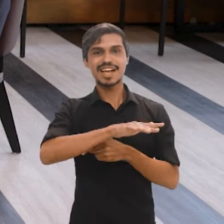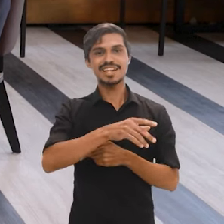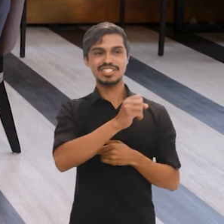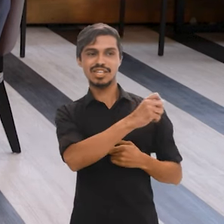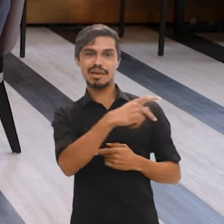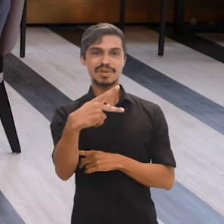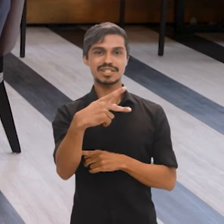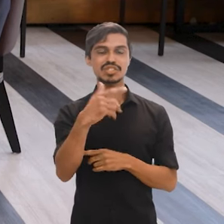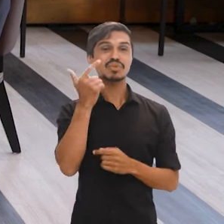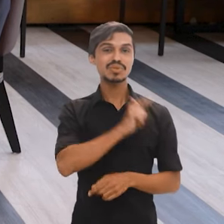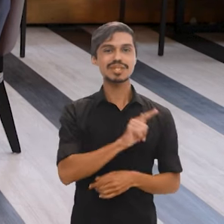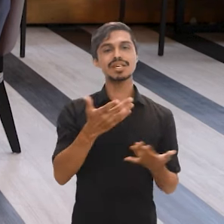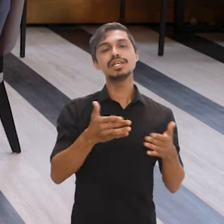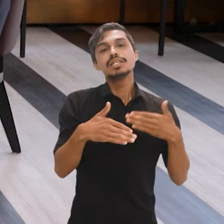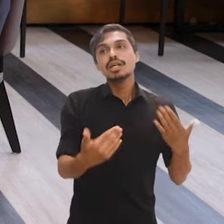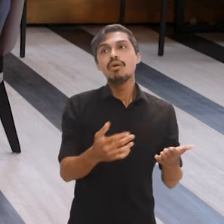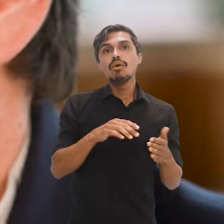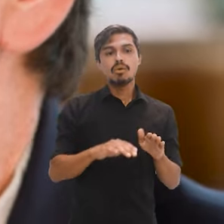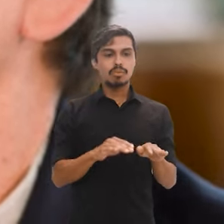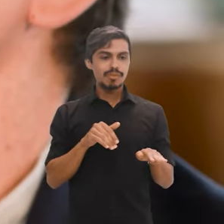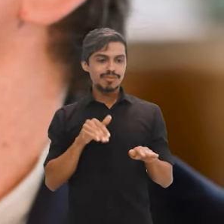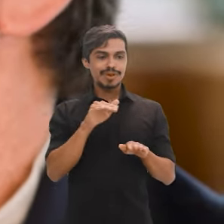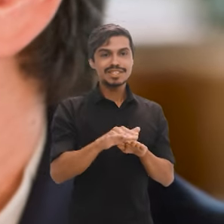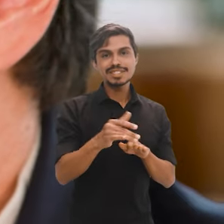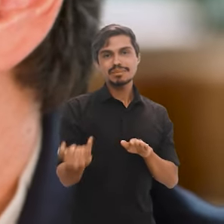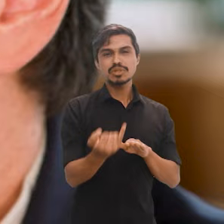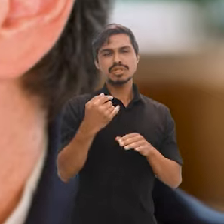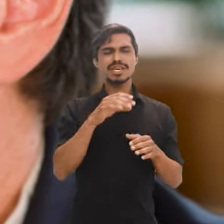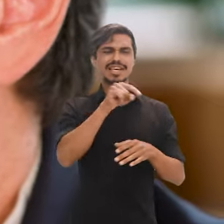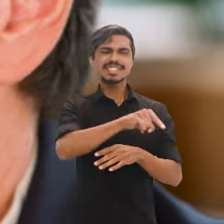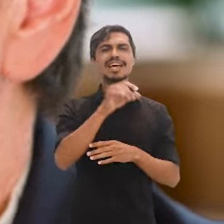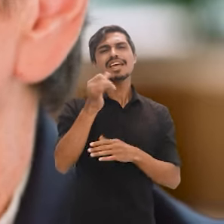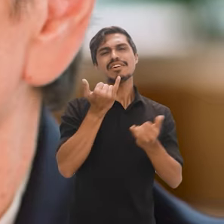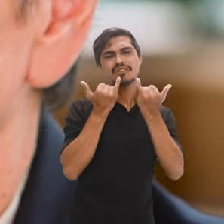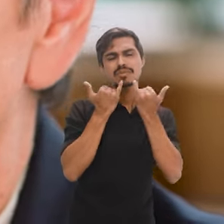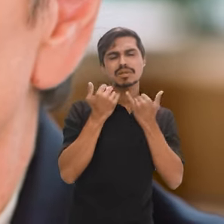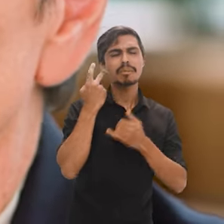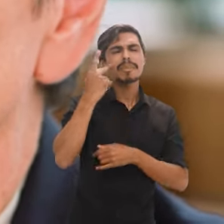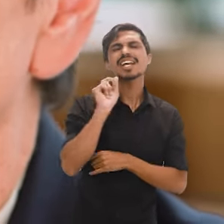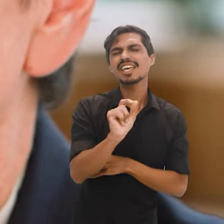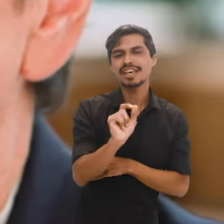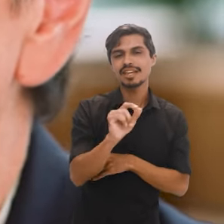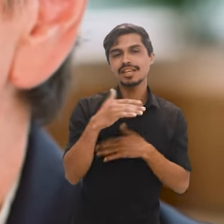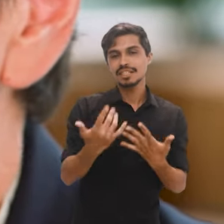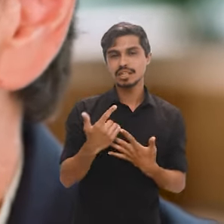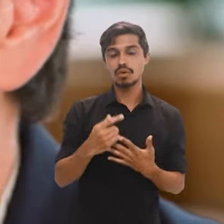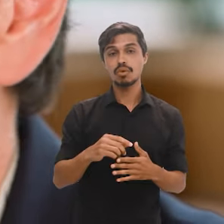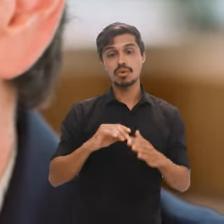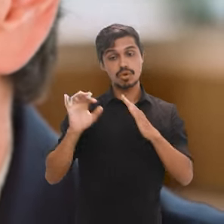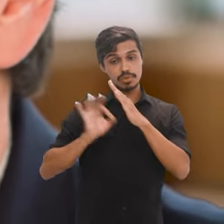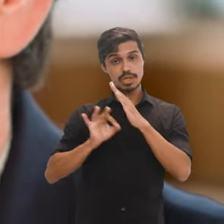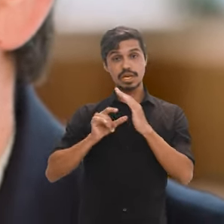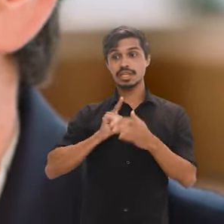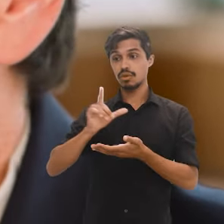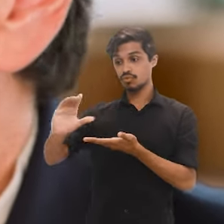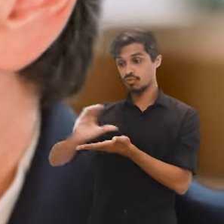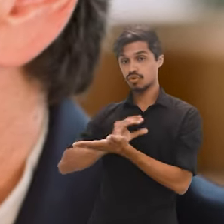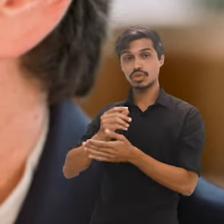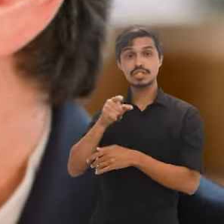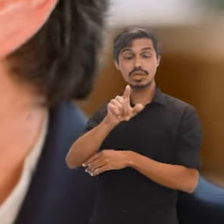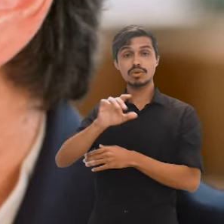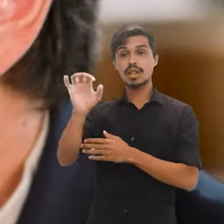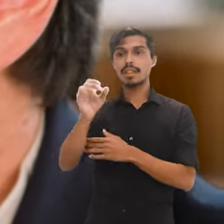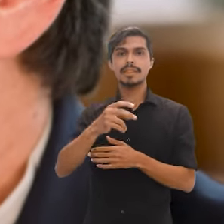setor. Então, é um passo importante. para que serve esse dado, afinal de contas? Tendo em vista que o IBGE é financiado pelos